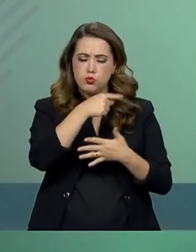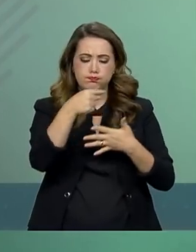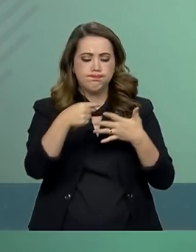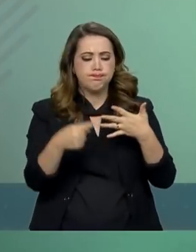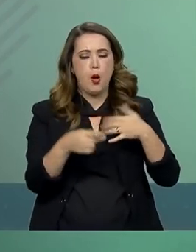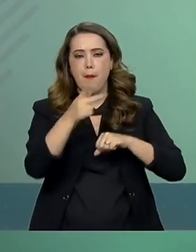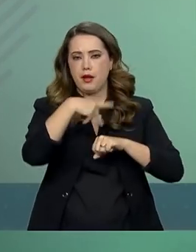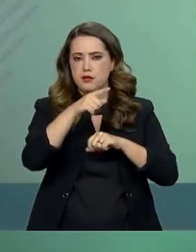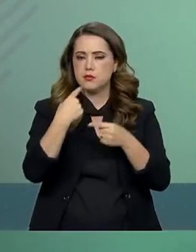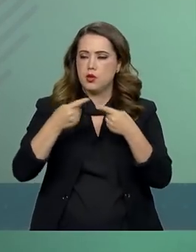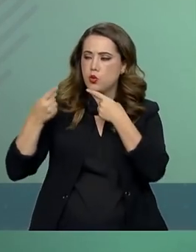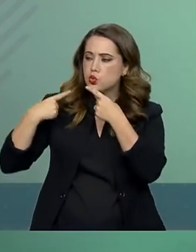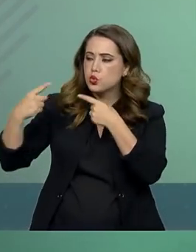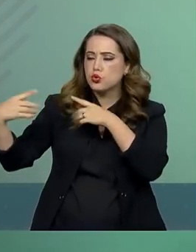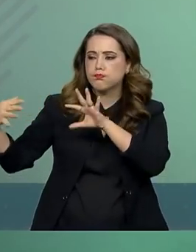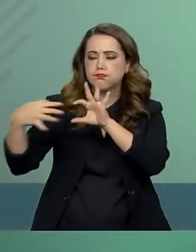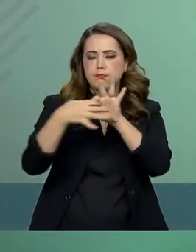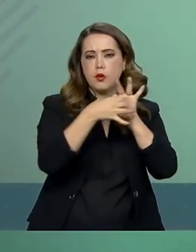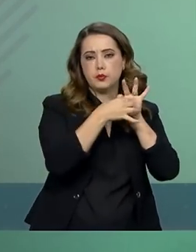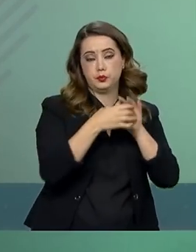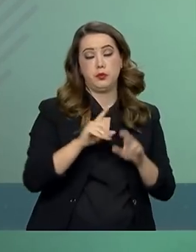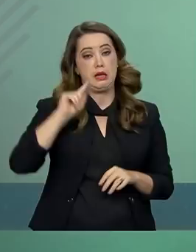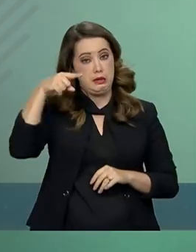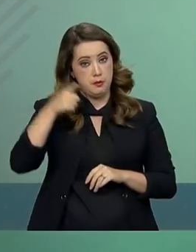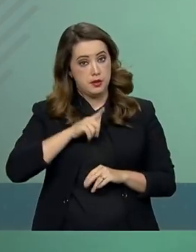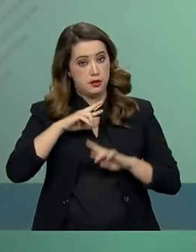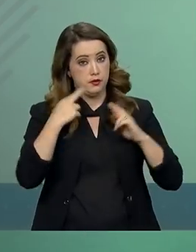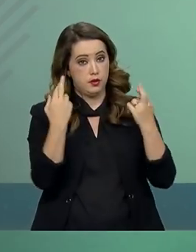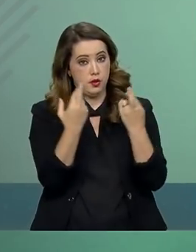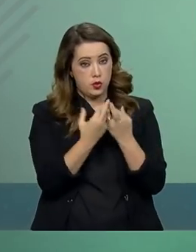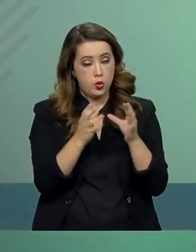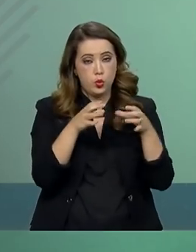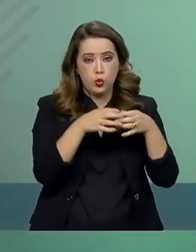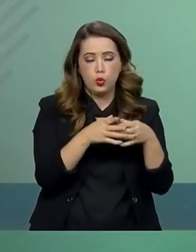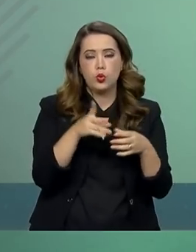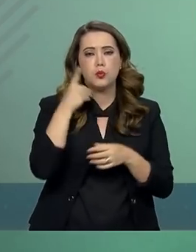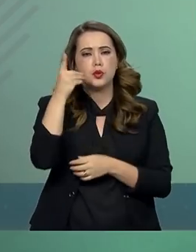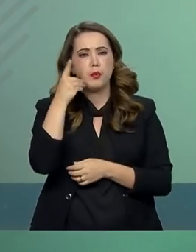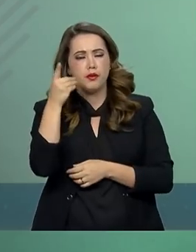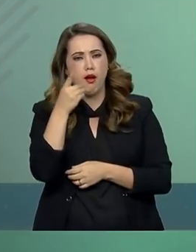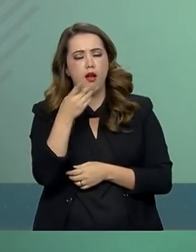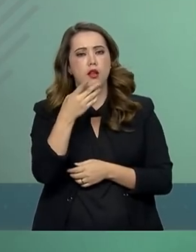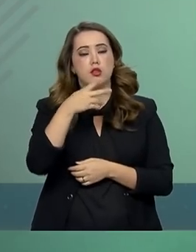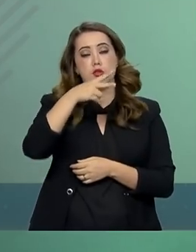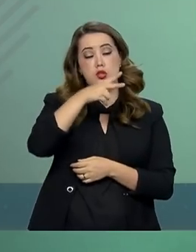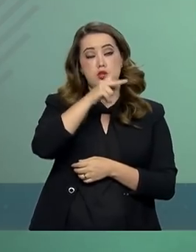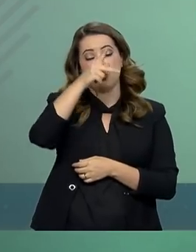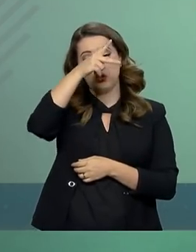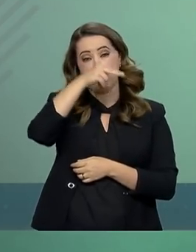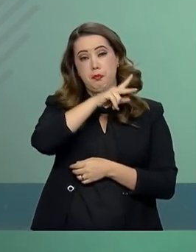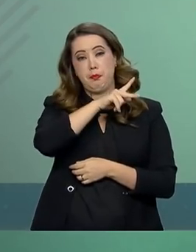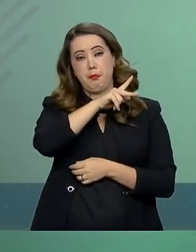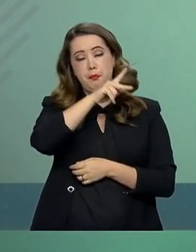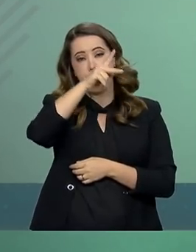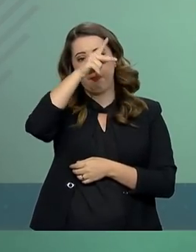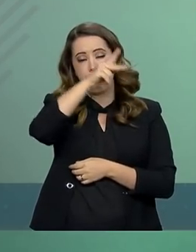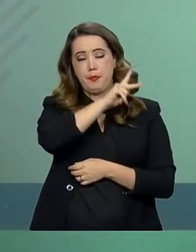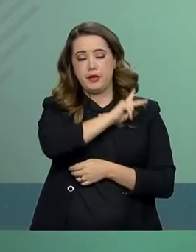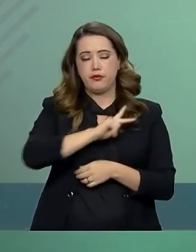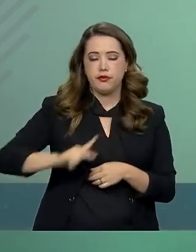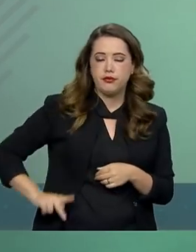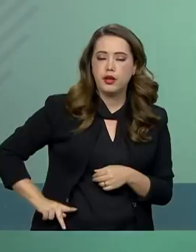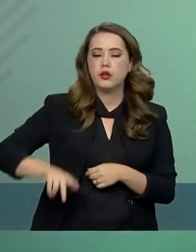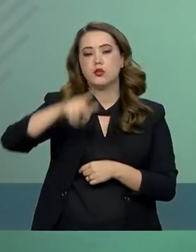reunião com a bancada parlamentar, prefeitos e vereadores do Estado do Rio Grande do Norte,